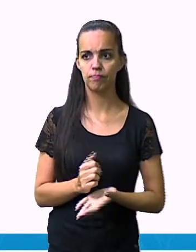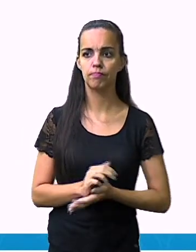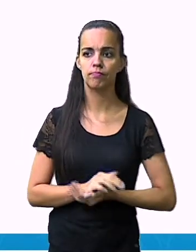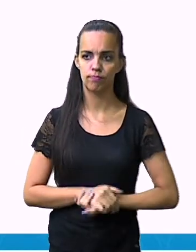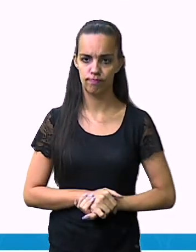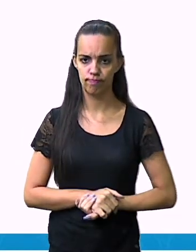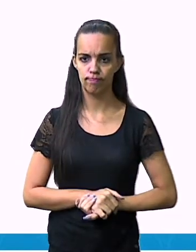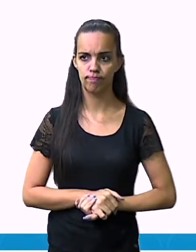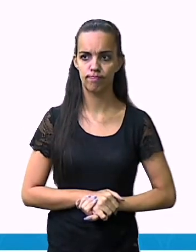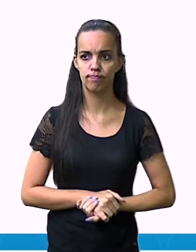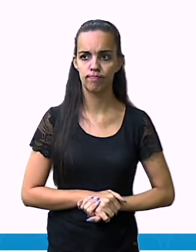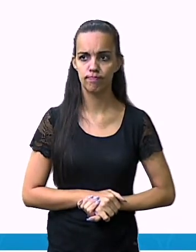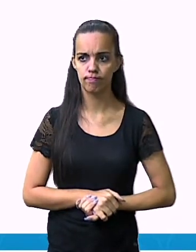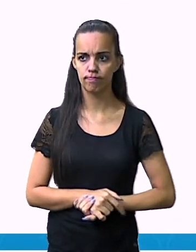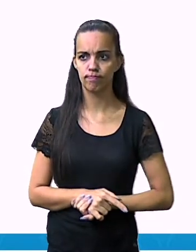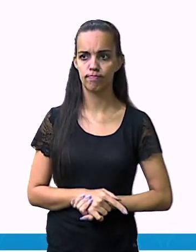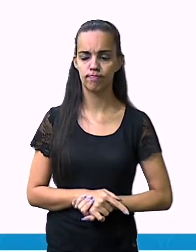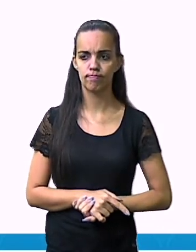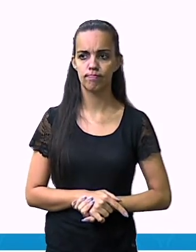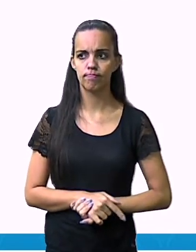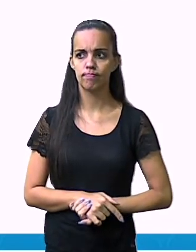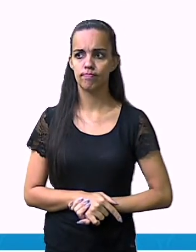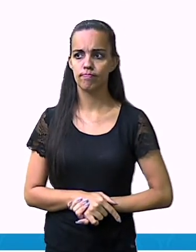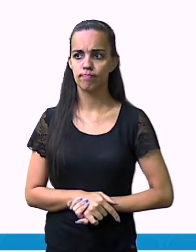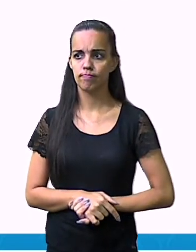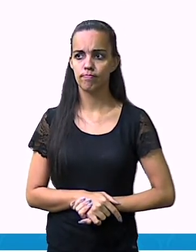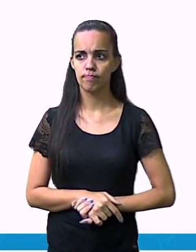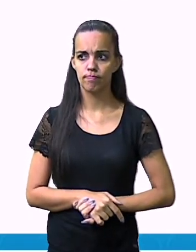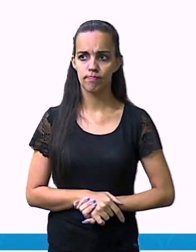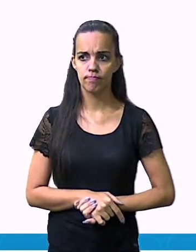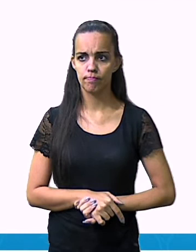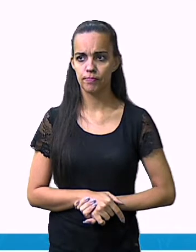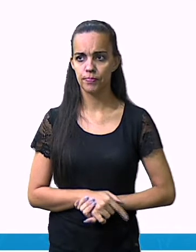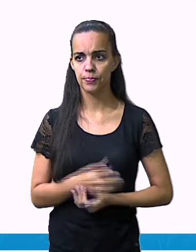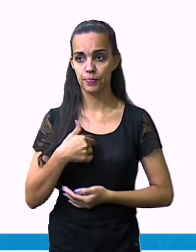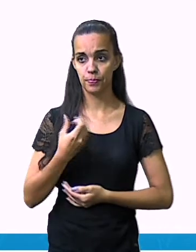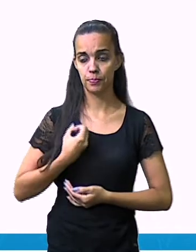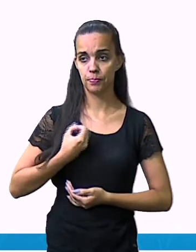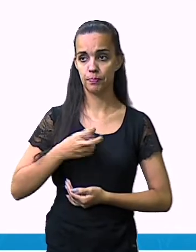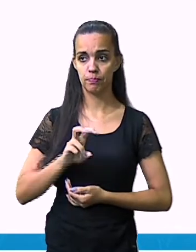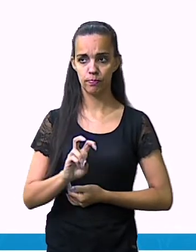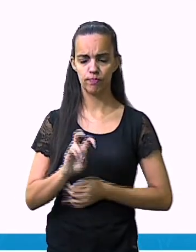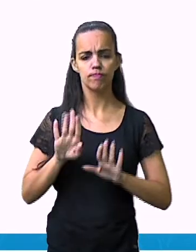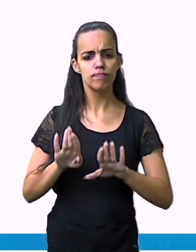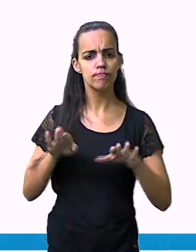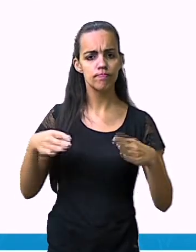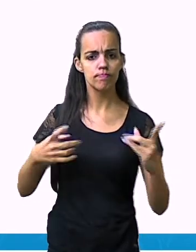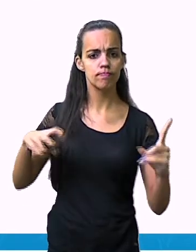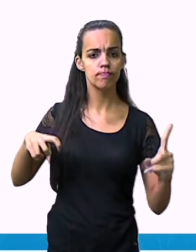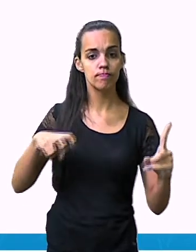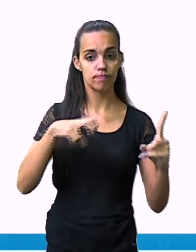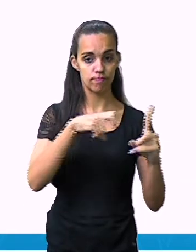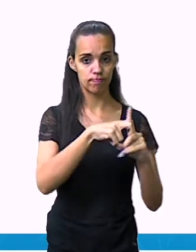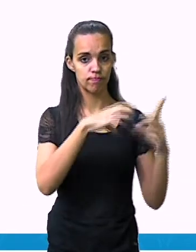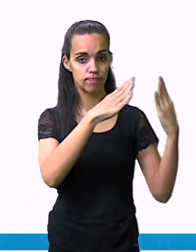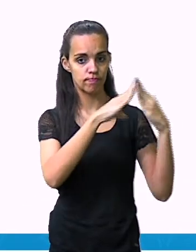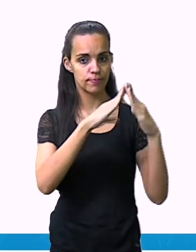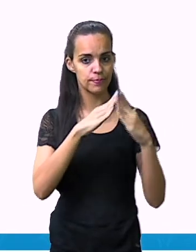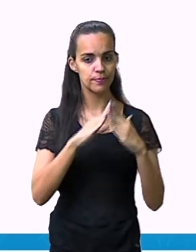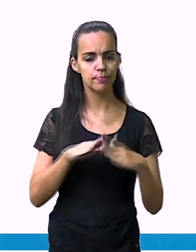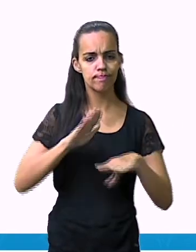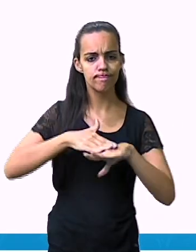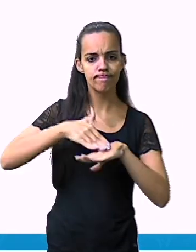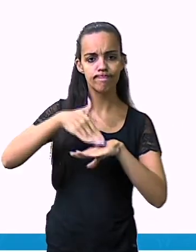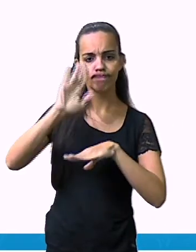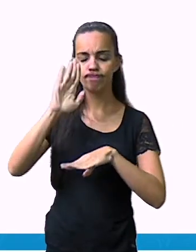entorno, ao seu redor. Número cinco, quais os acidentes domésticos